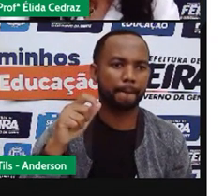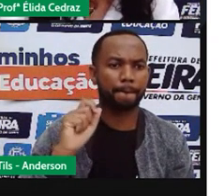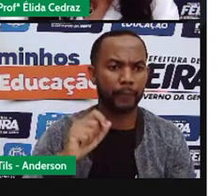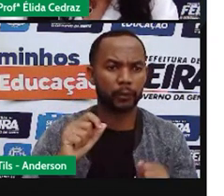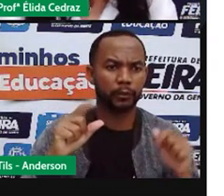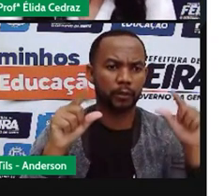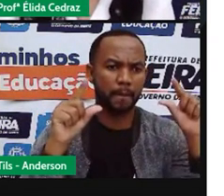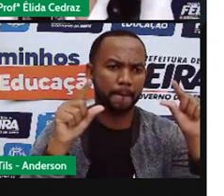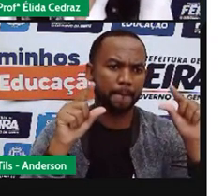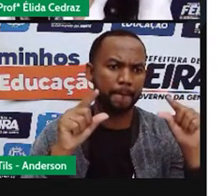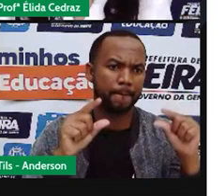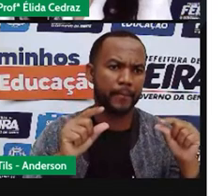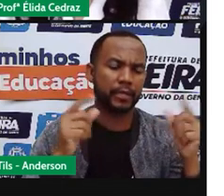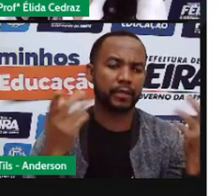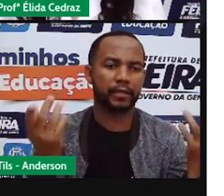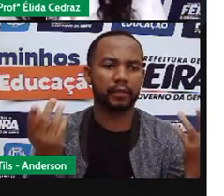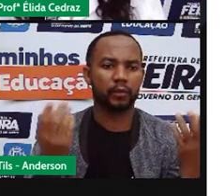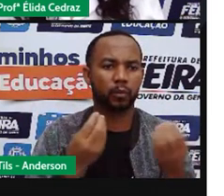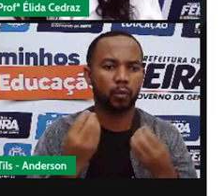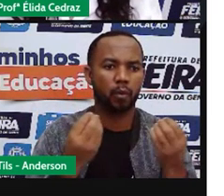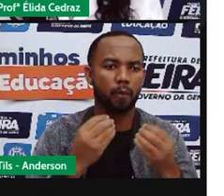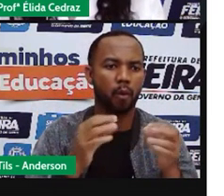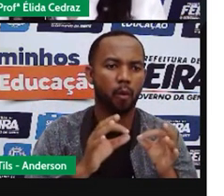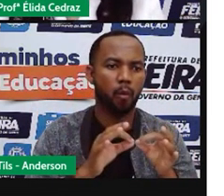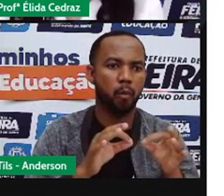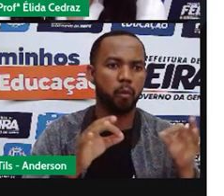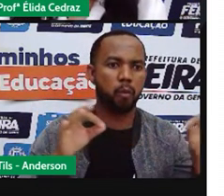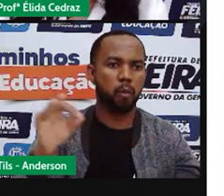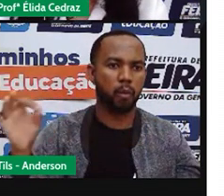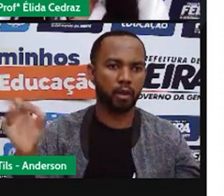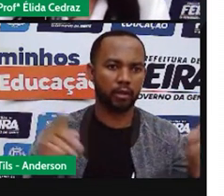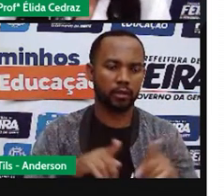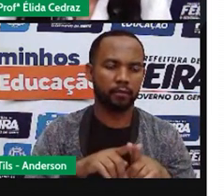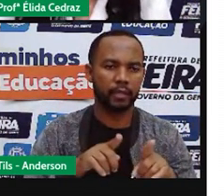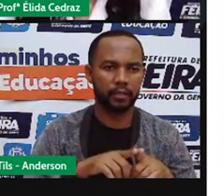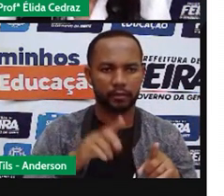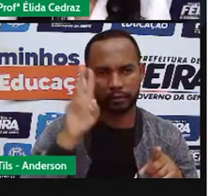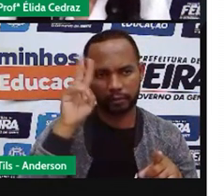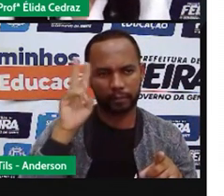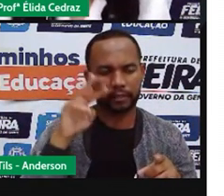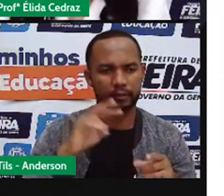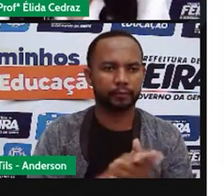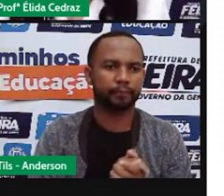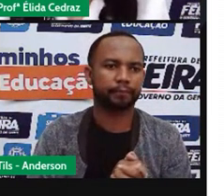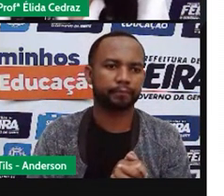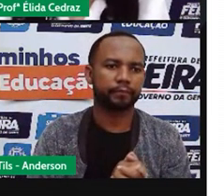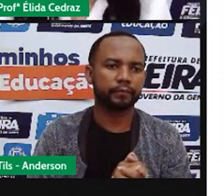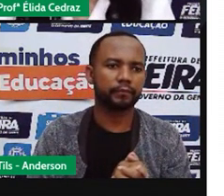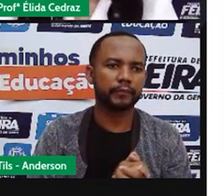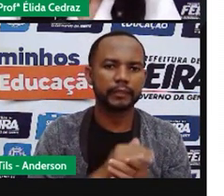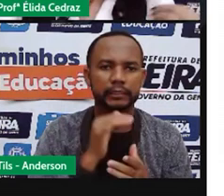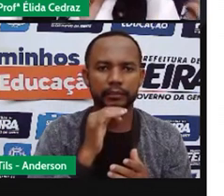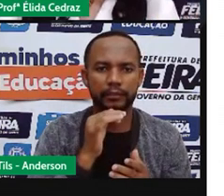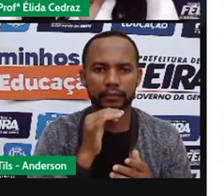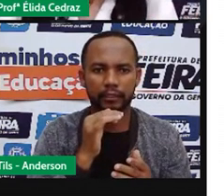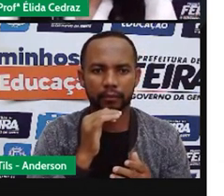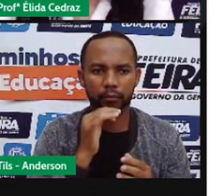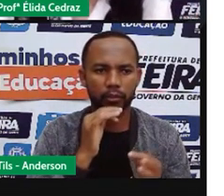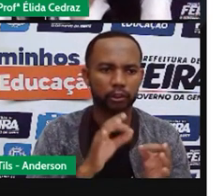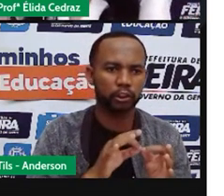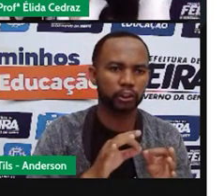pequenininha ou ficar bem grande. Estão ligados? Pois é. De acordo com a